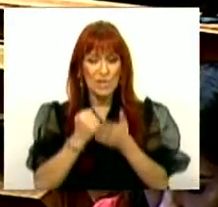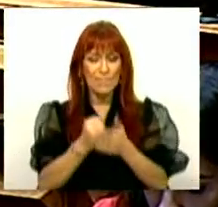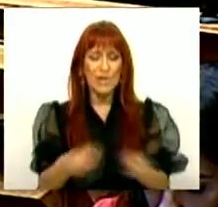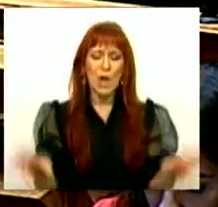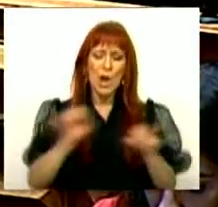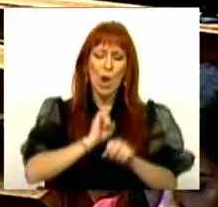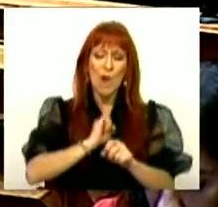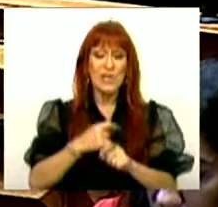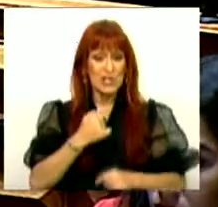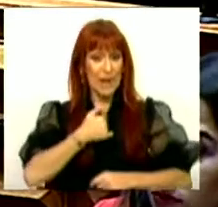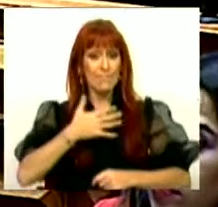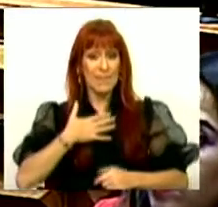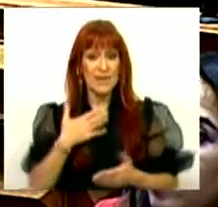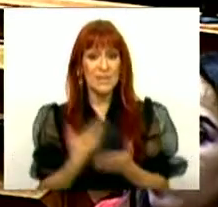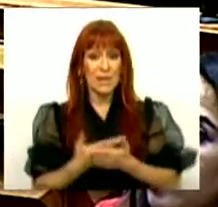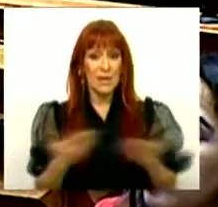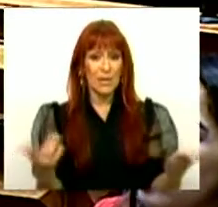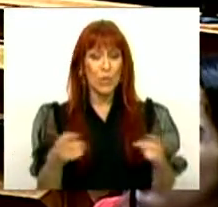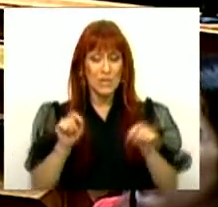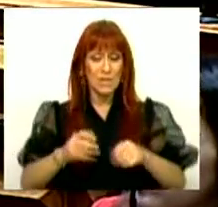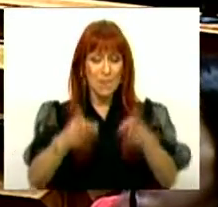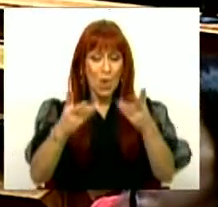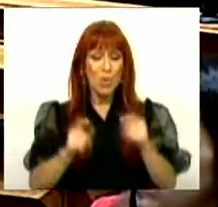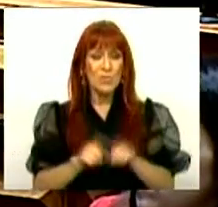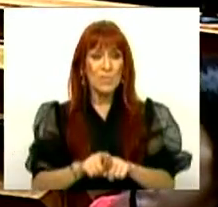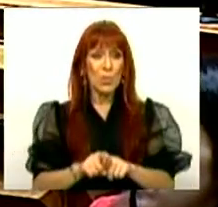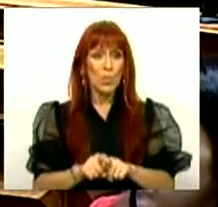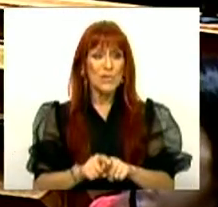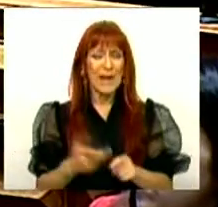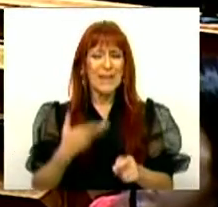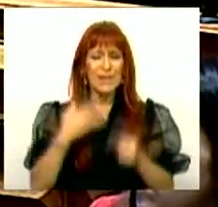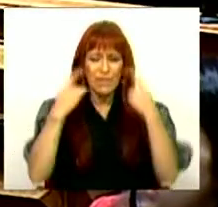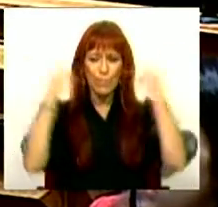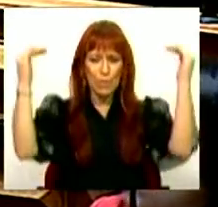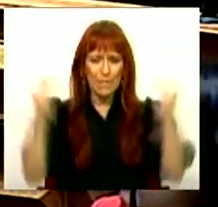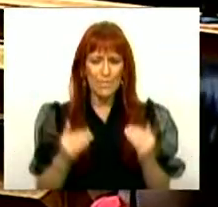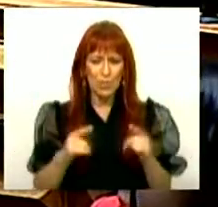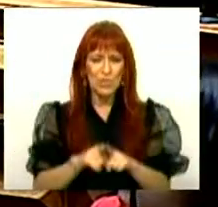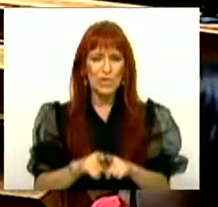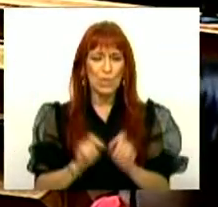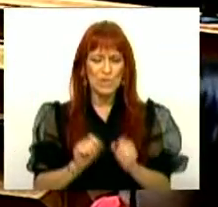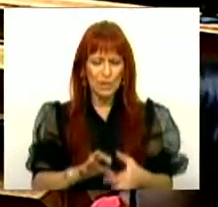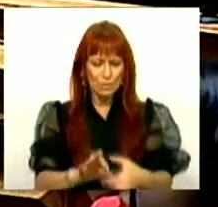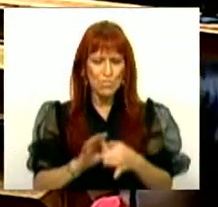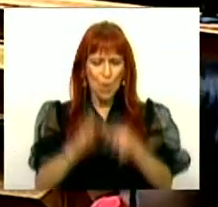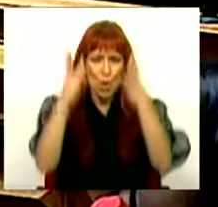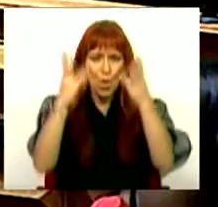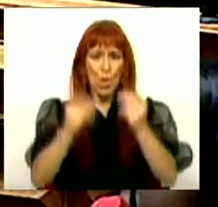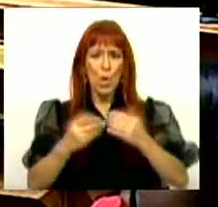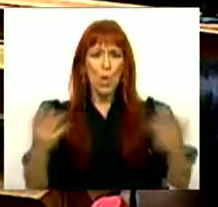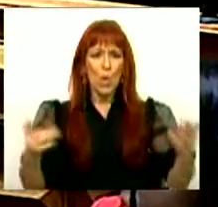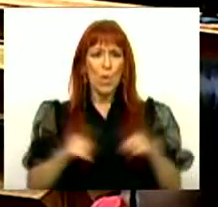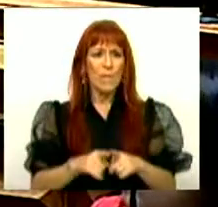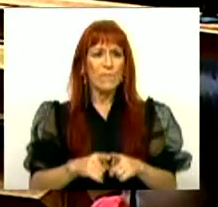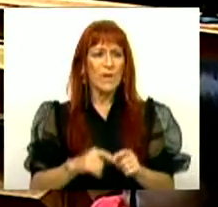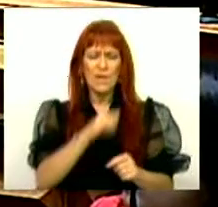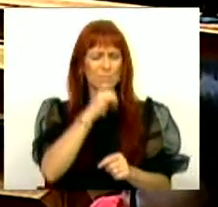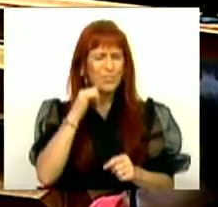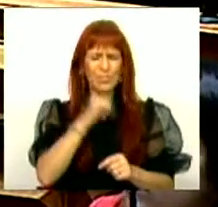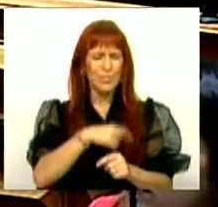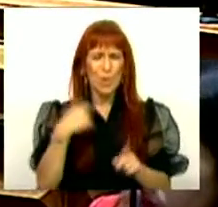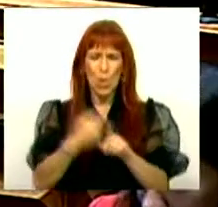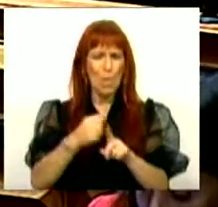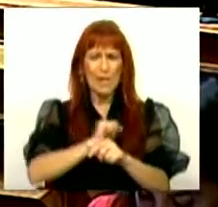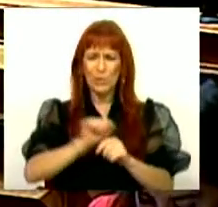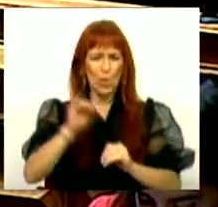nossas empresas. E é também um orçamento com menos dívida pública. A consolidação orçamental não sacrifica o que